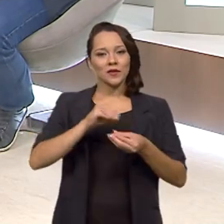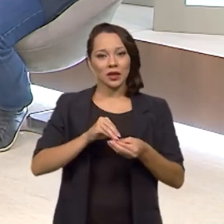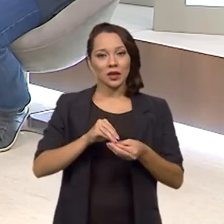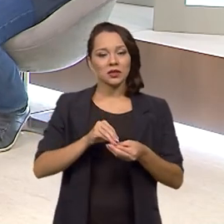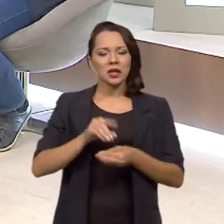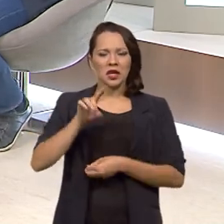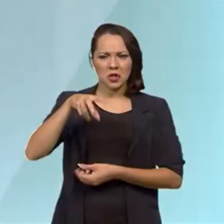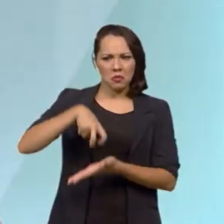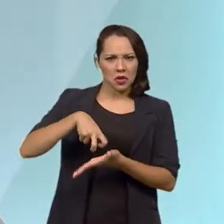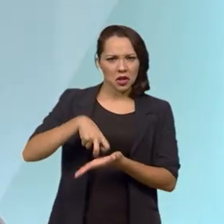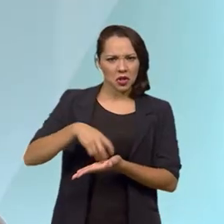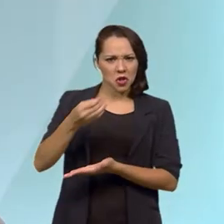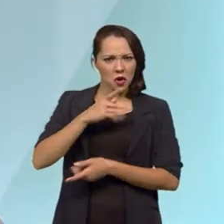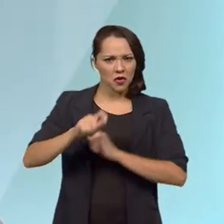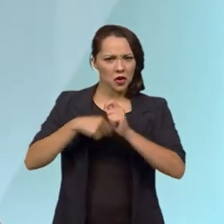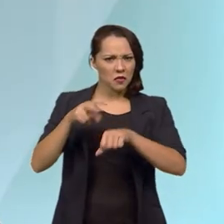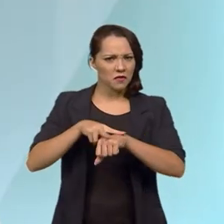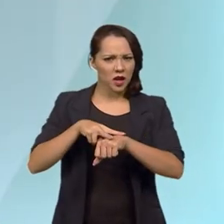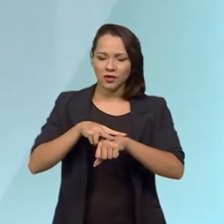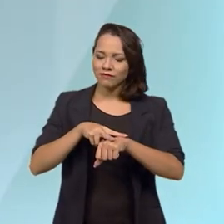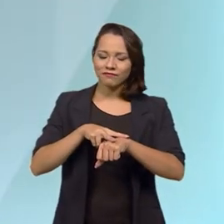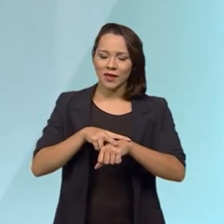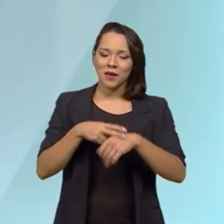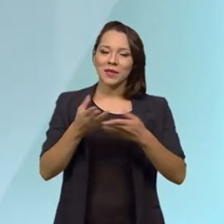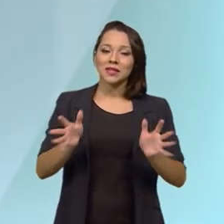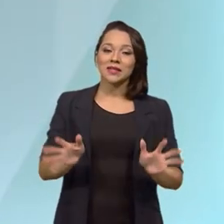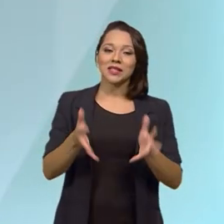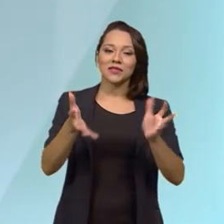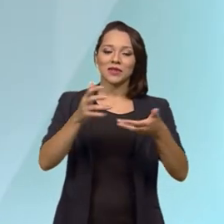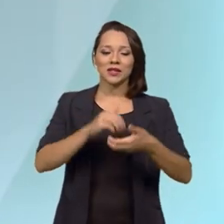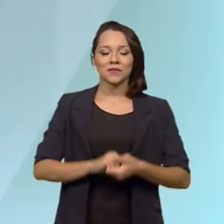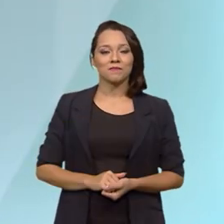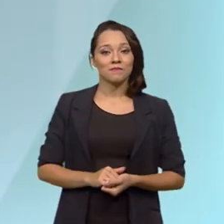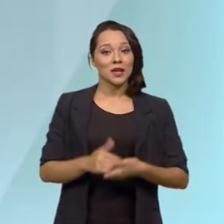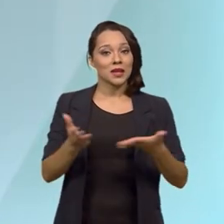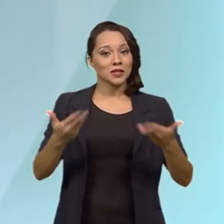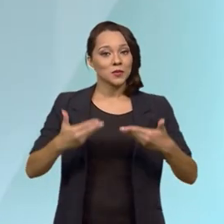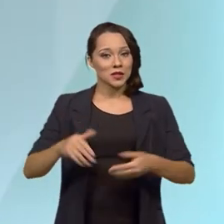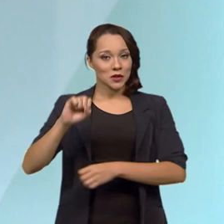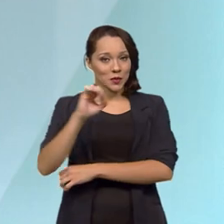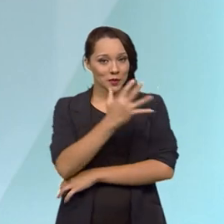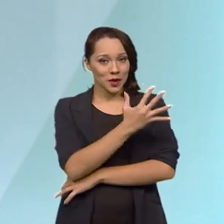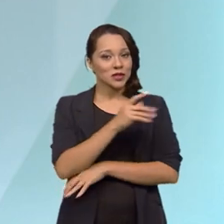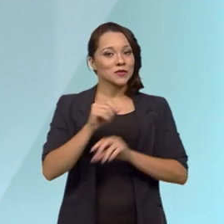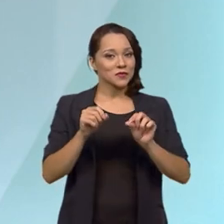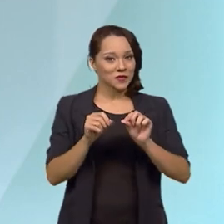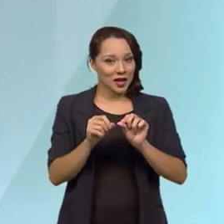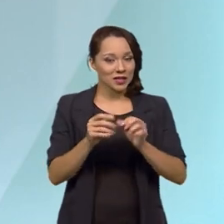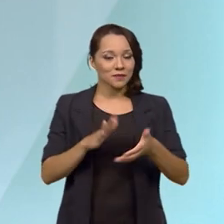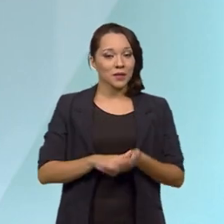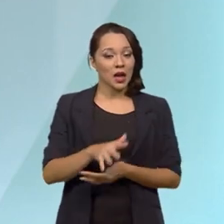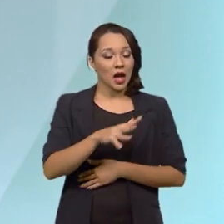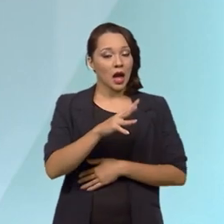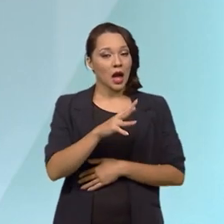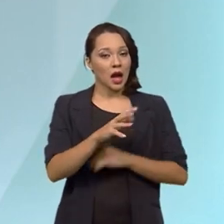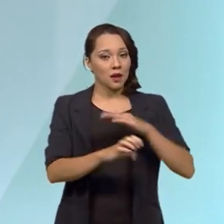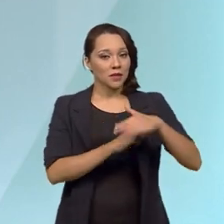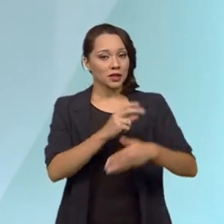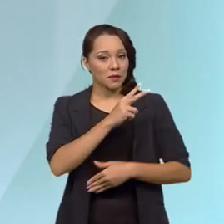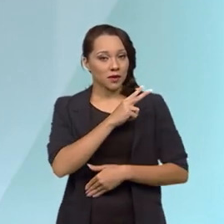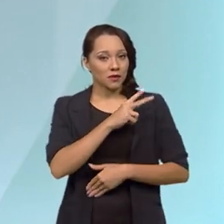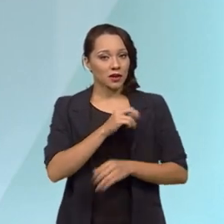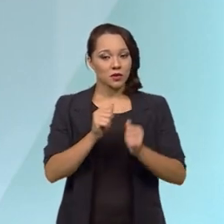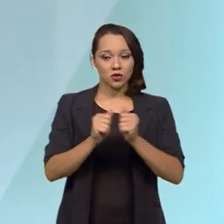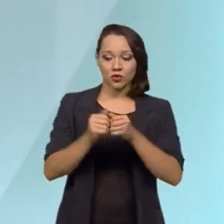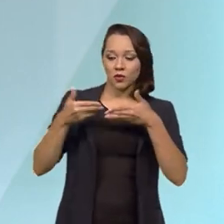que você vai fazer uma nova economia verde, mas se incentivando. E é isso que o Ministério do Meio Ambiente faz. O privado e o Ministério do Meio Ambiente